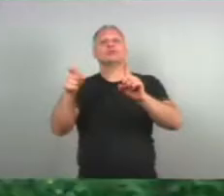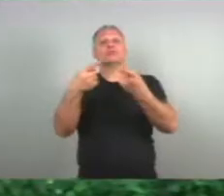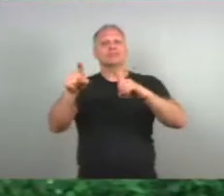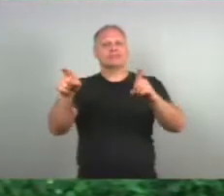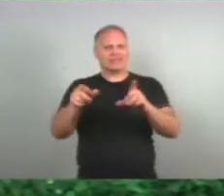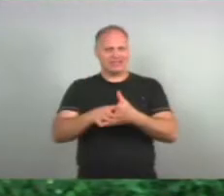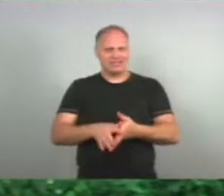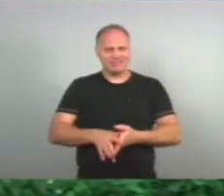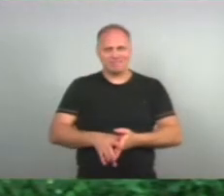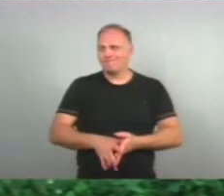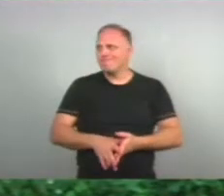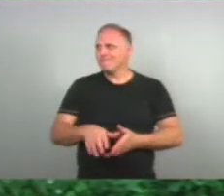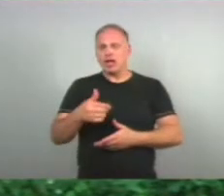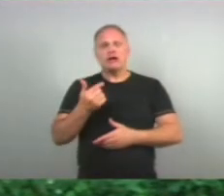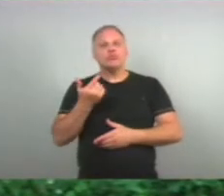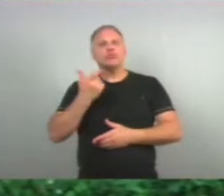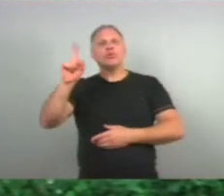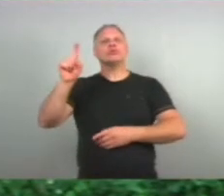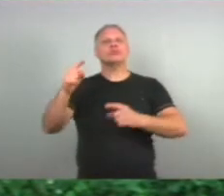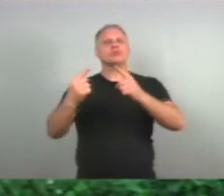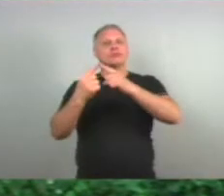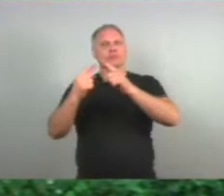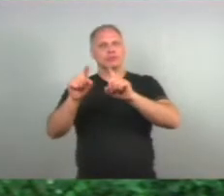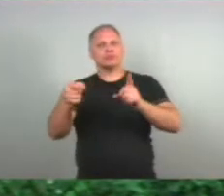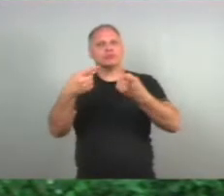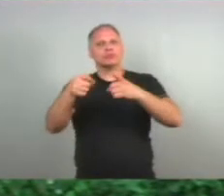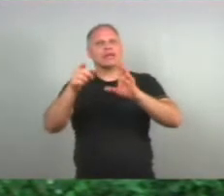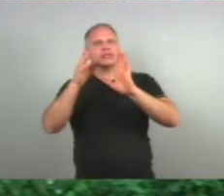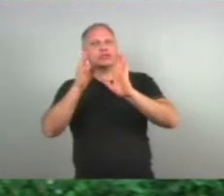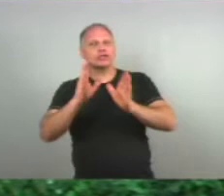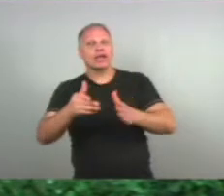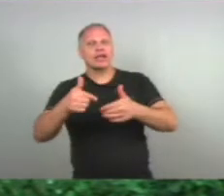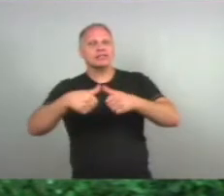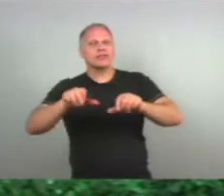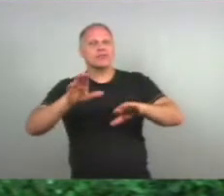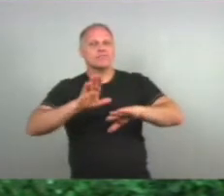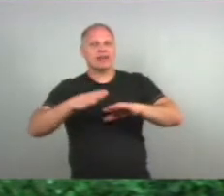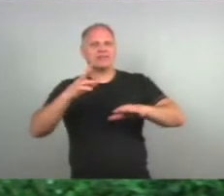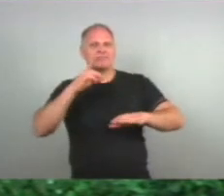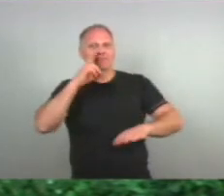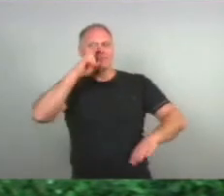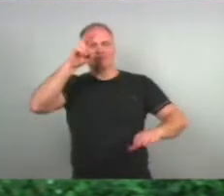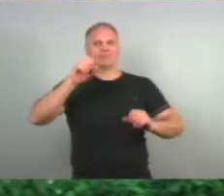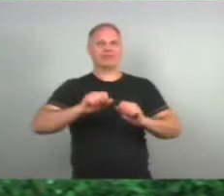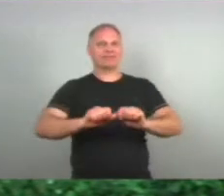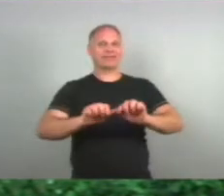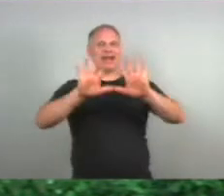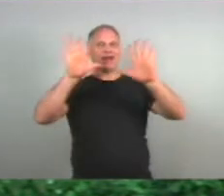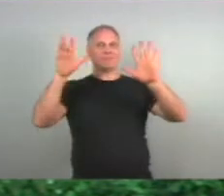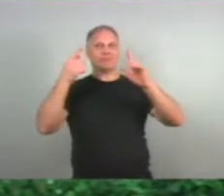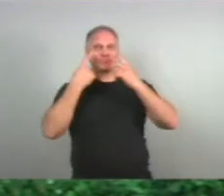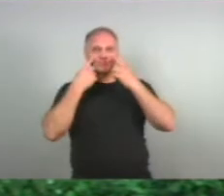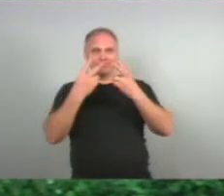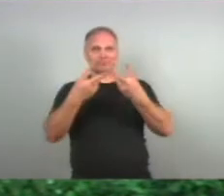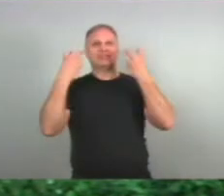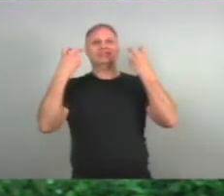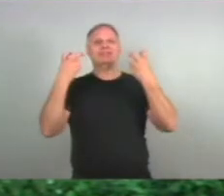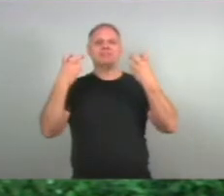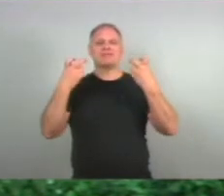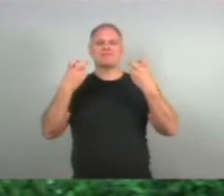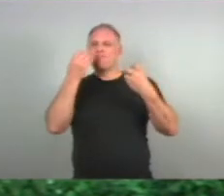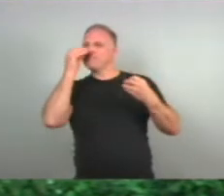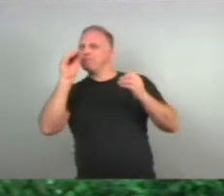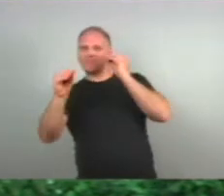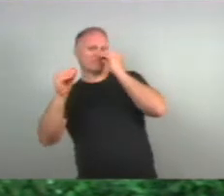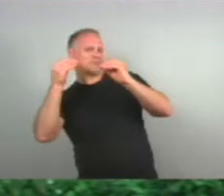Bom Outros estilos musicais Eles já estão Mais gritantes Né? A depreciação Da mulher